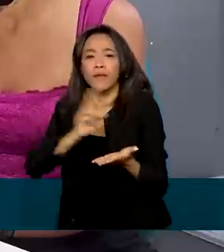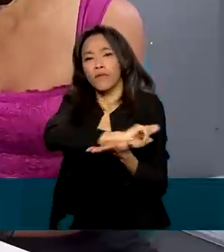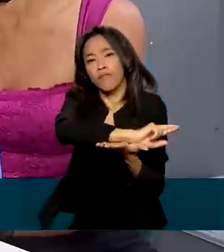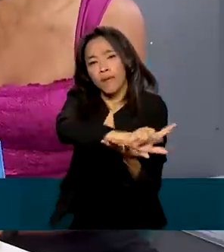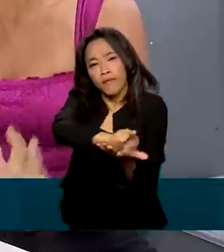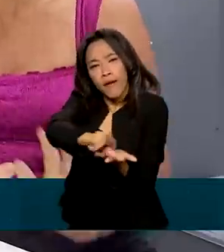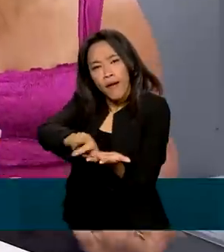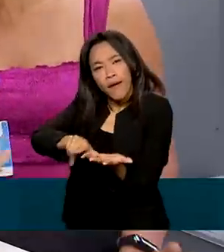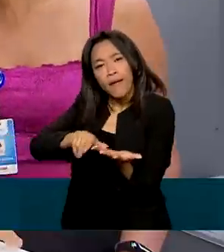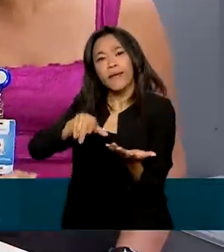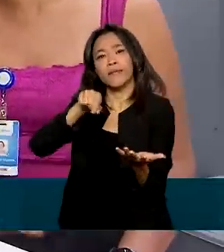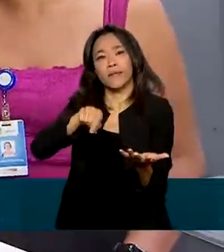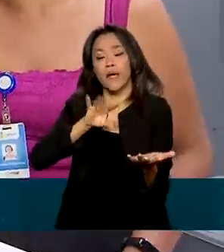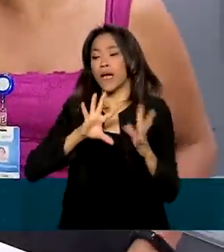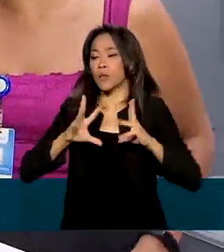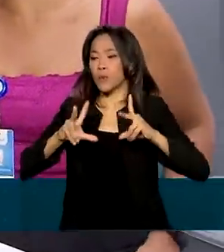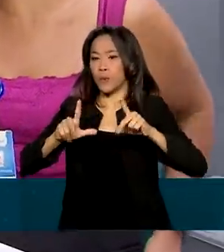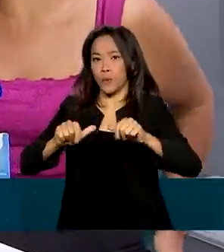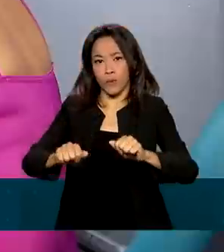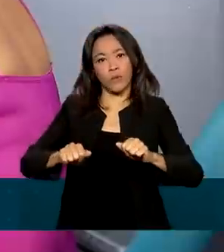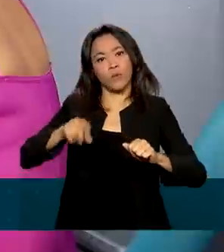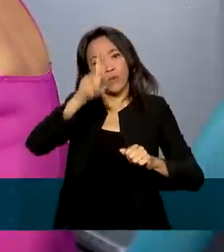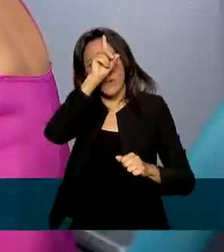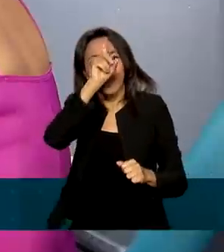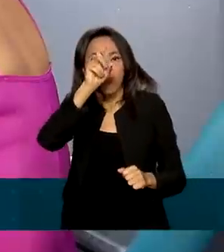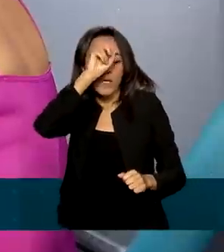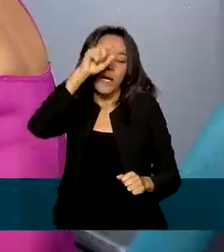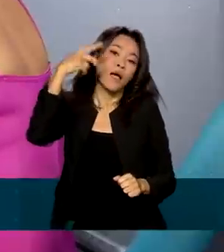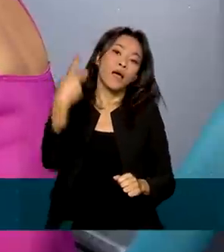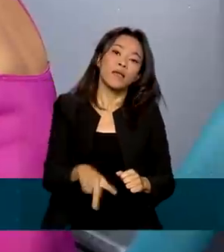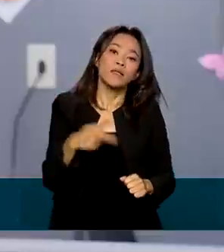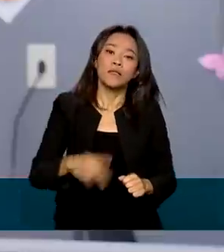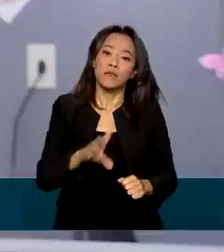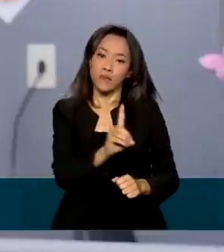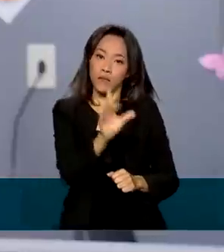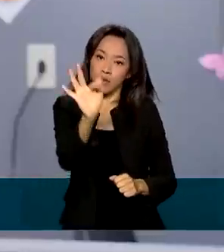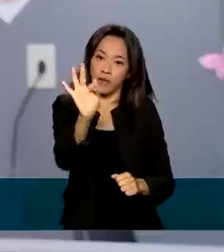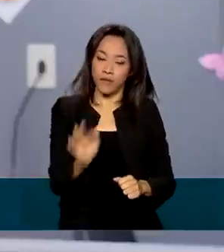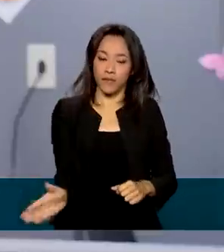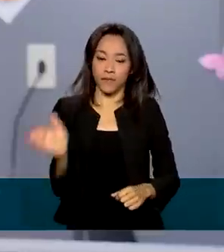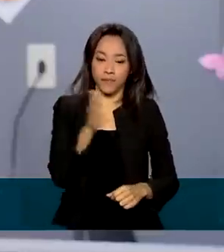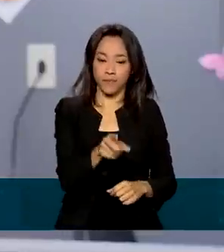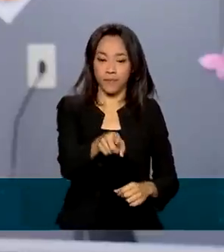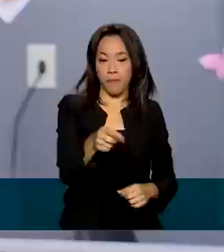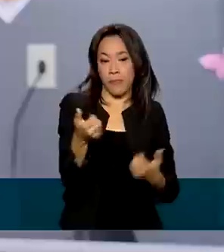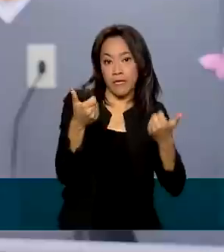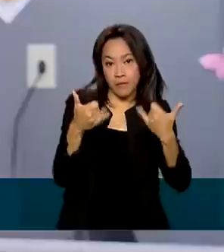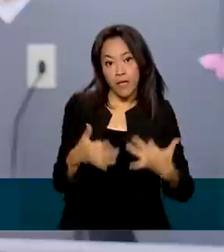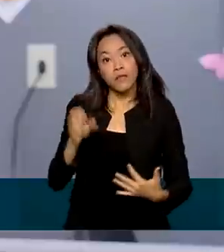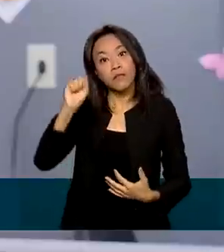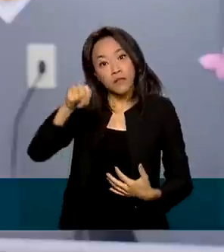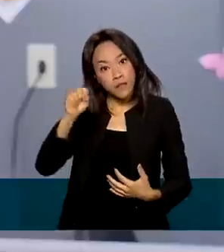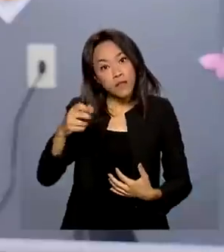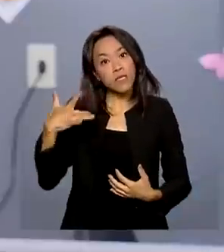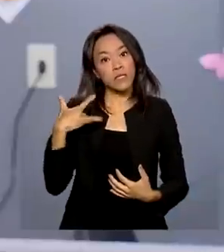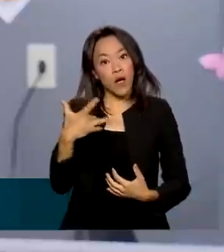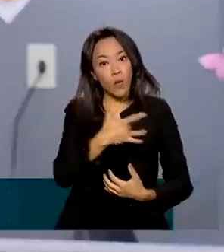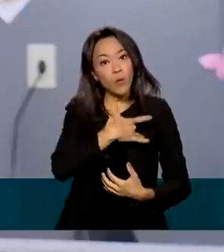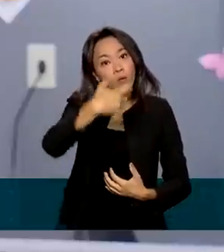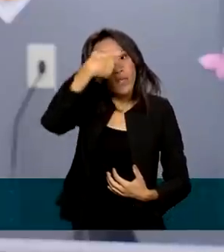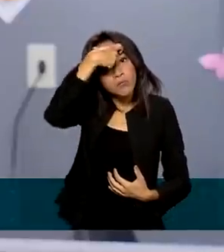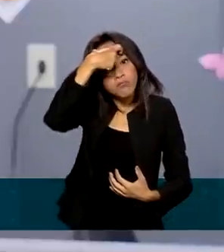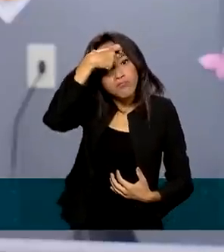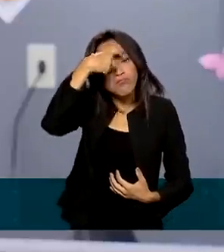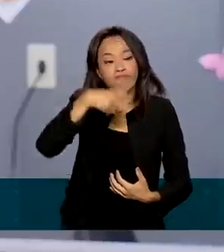todo o quadro funcional dos hospitais e UPAs da cidade. É voltado, sim, para a saúde mental do colaborador,